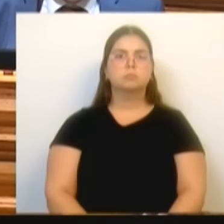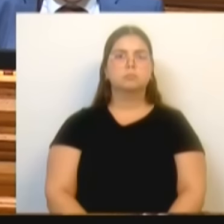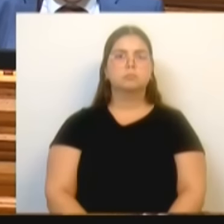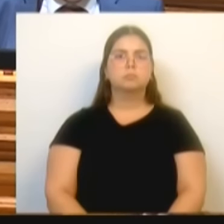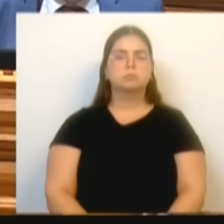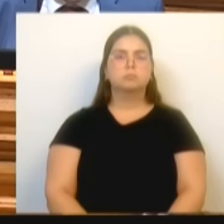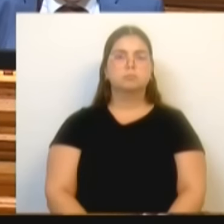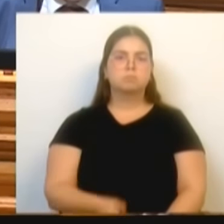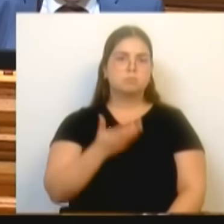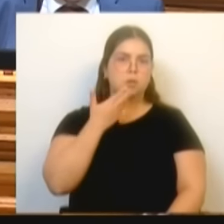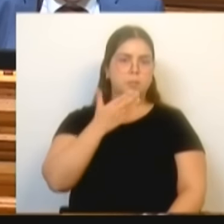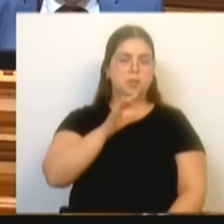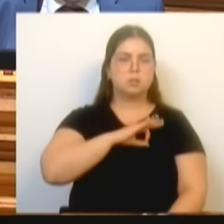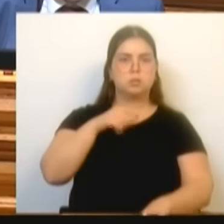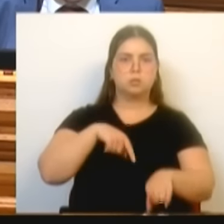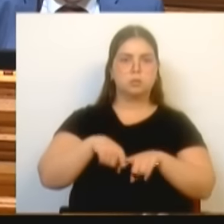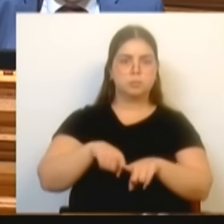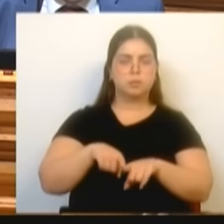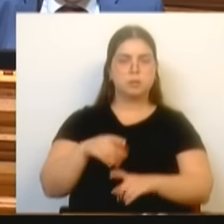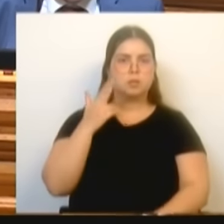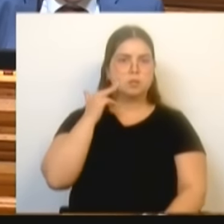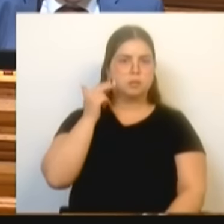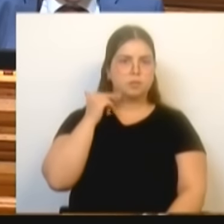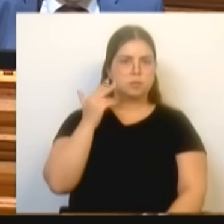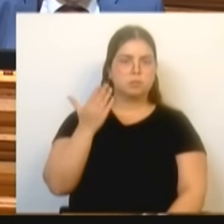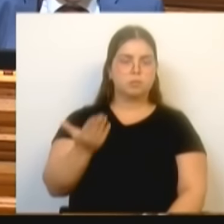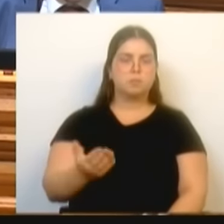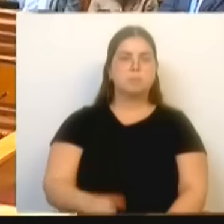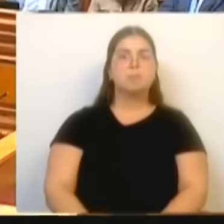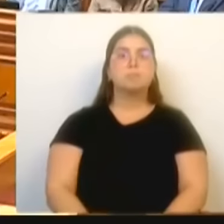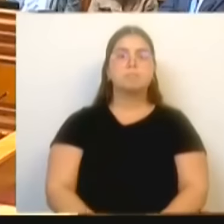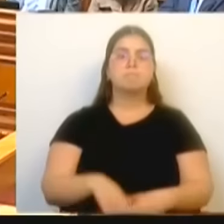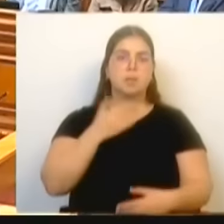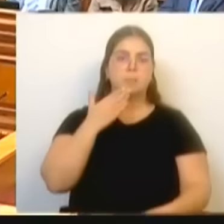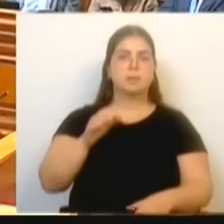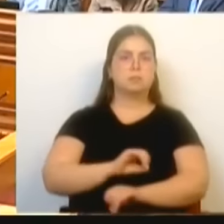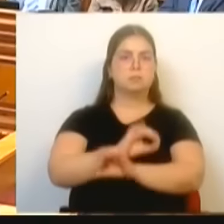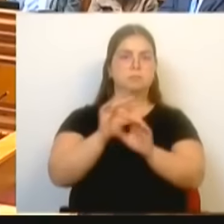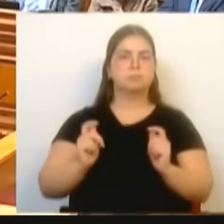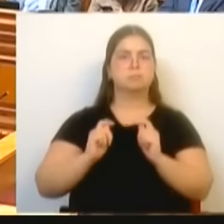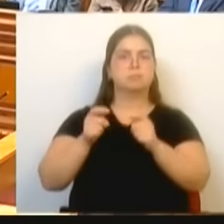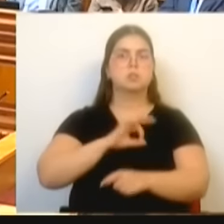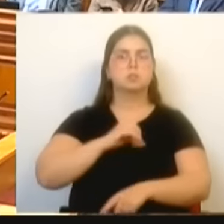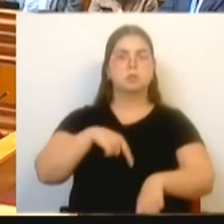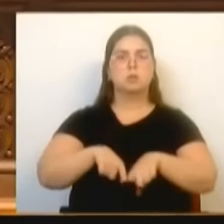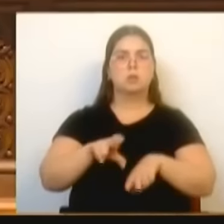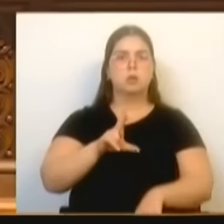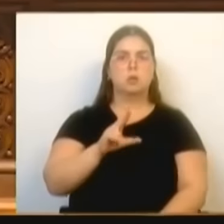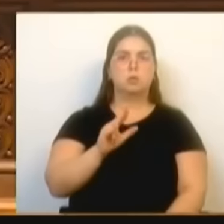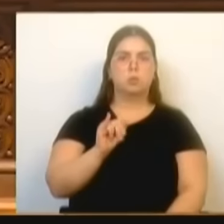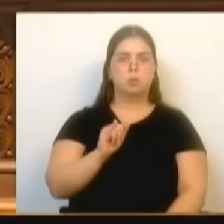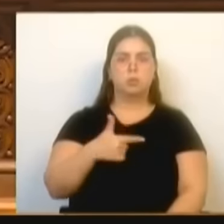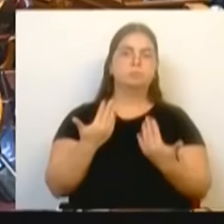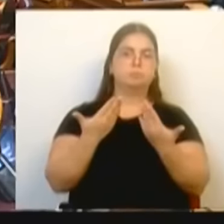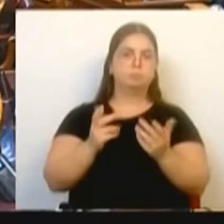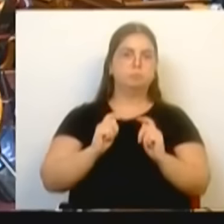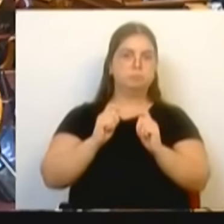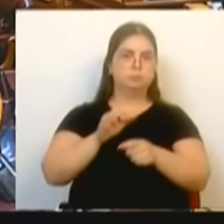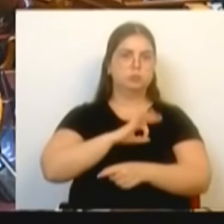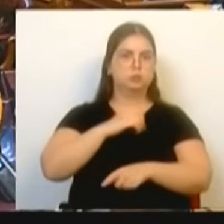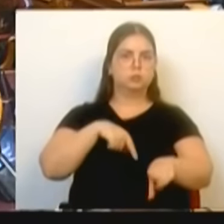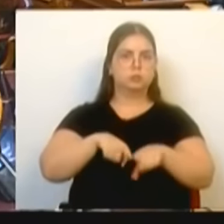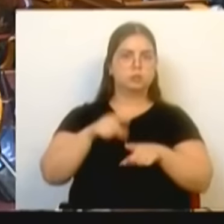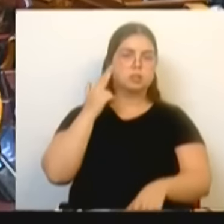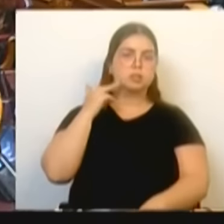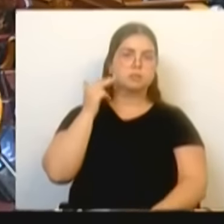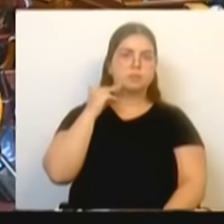Muito obrigada, Sr. Deputado André Ventura. Para um pedido de esclarecimento, tem a palavra o Sr. Deputado Rui Tavares, do Grupo Parlamentar do Livre. O Deputado André